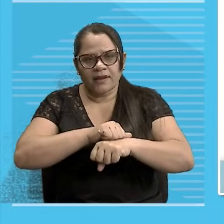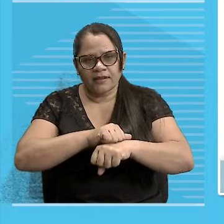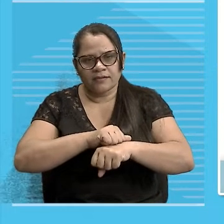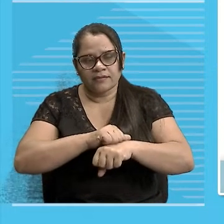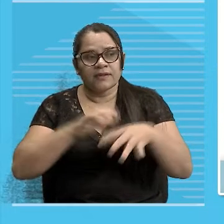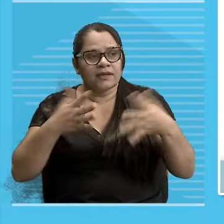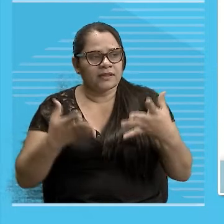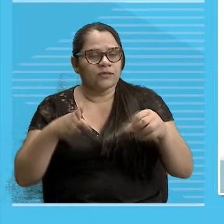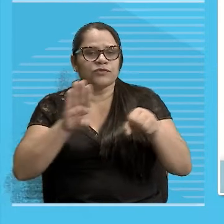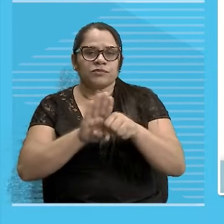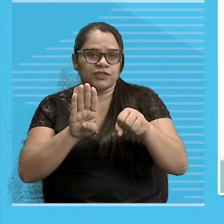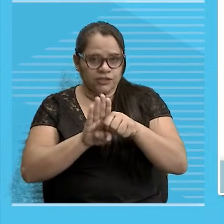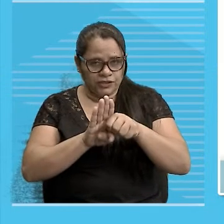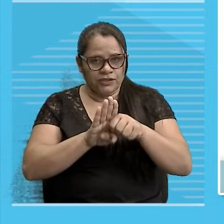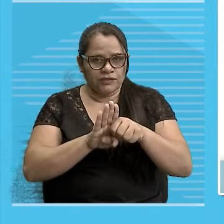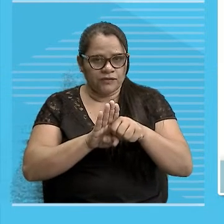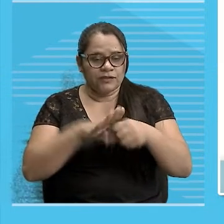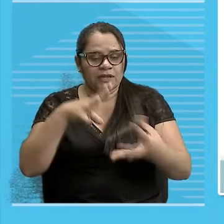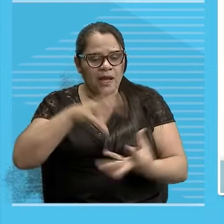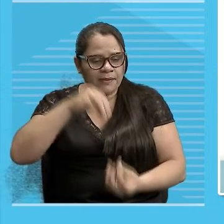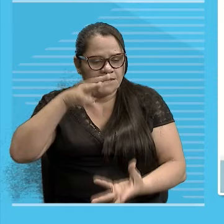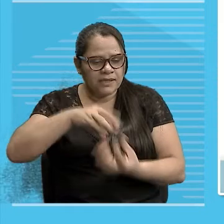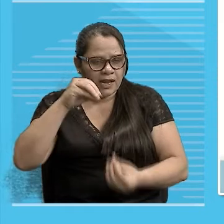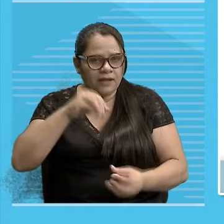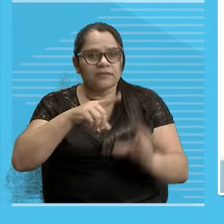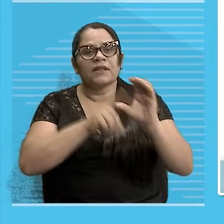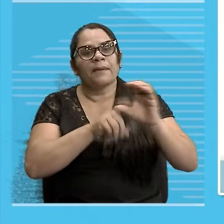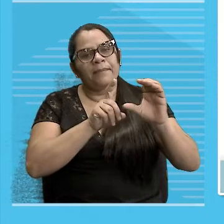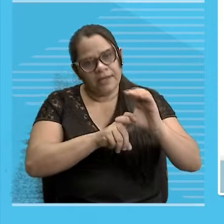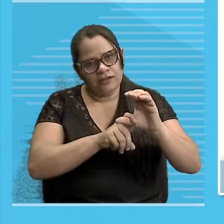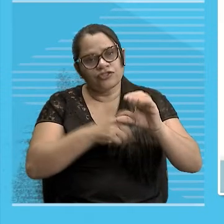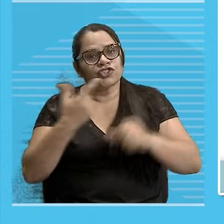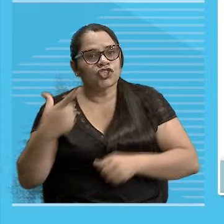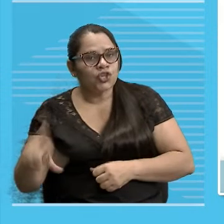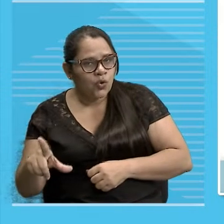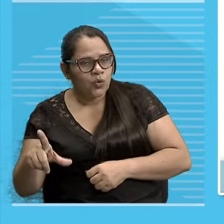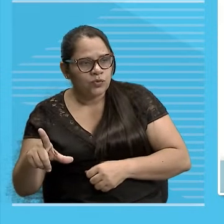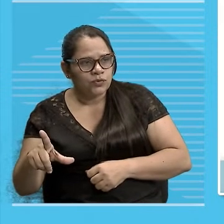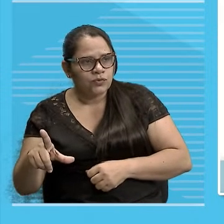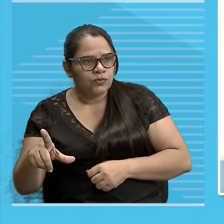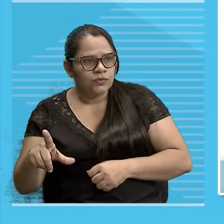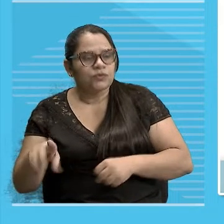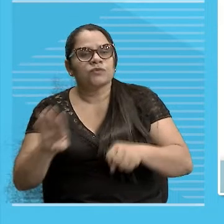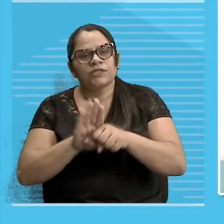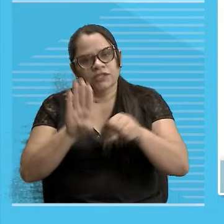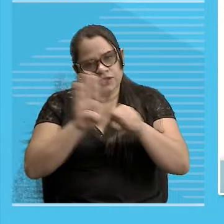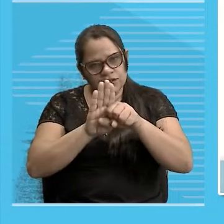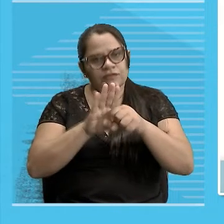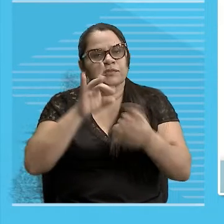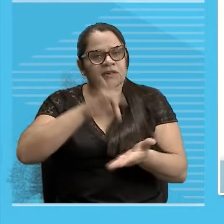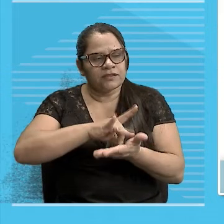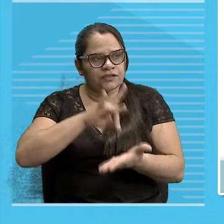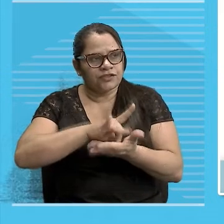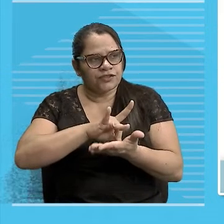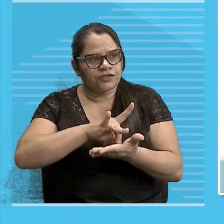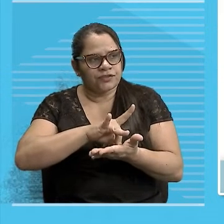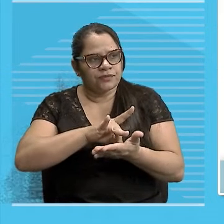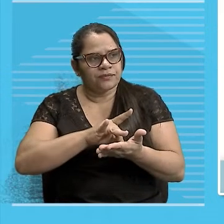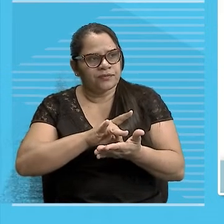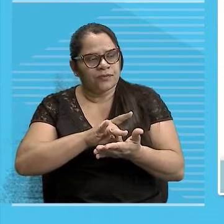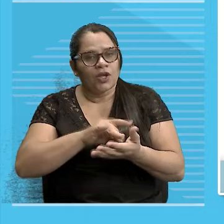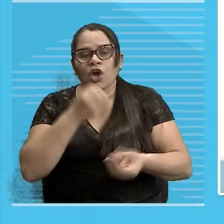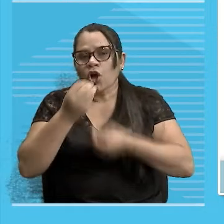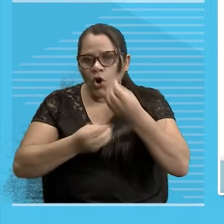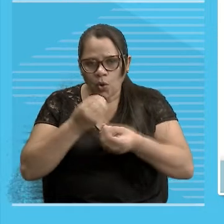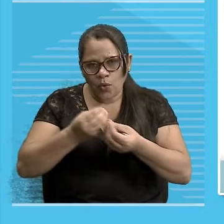Evidentemente Dependem de outros Para existir Para se manifestar Então não tem como Como é que eu vou